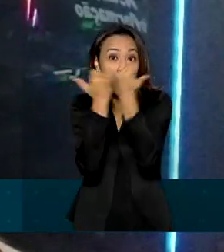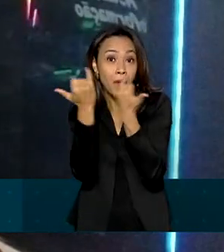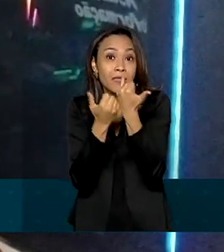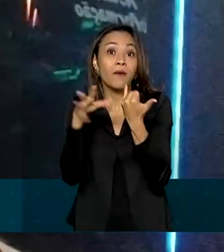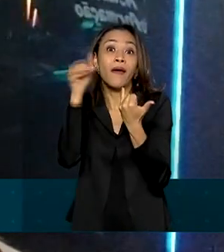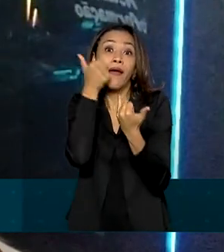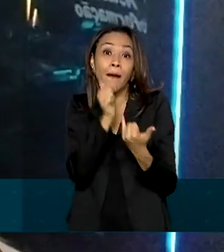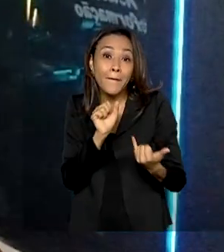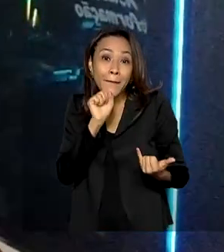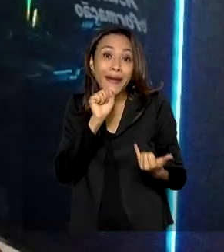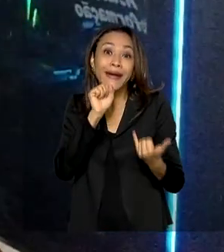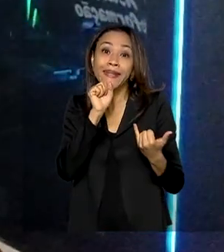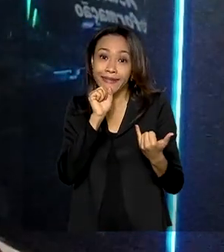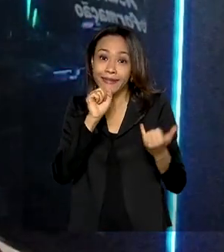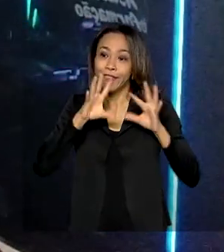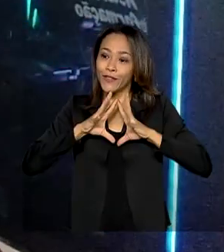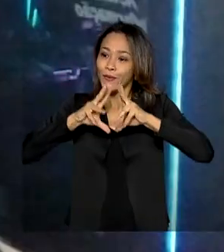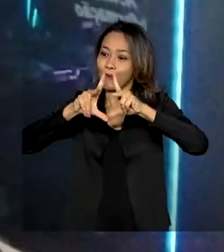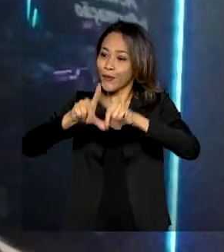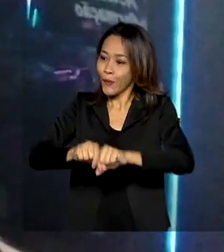direitos, é o que promove o acesso aos outros direitos.